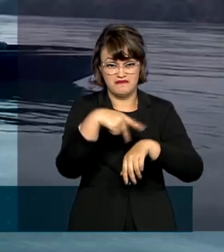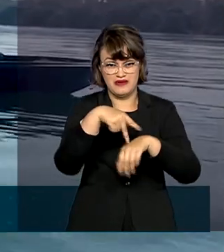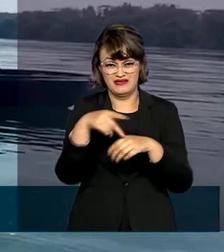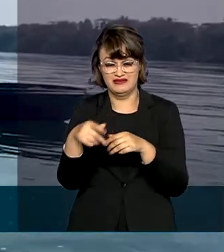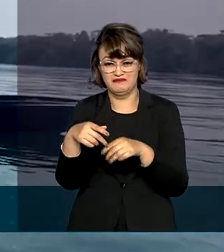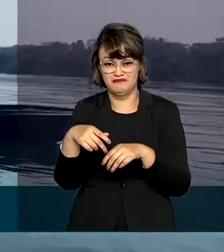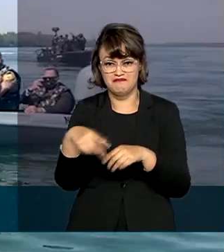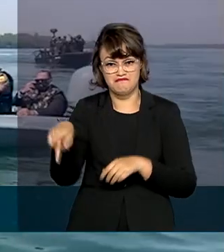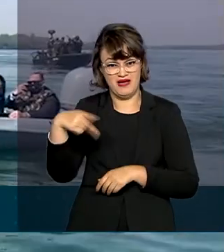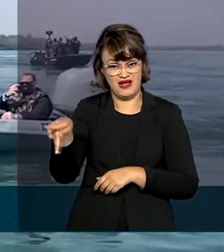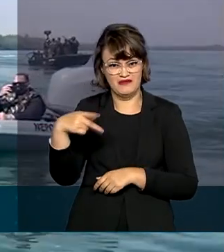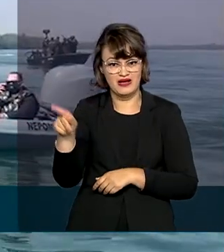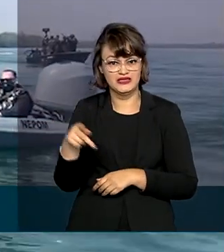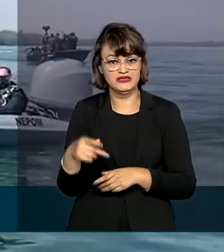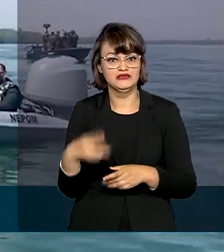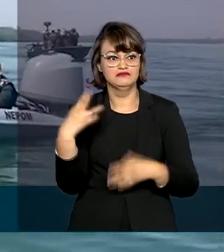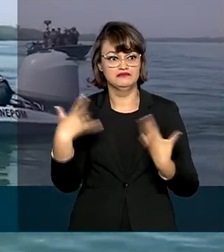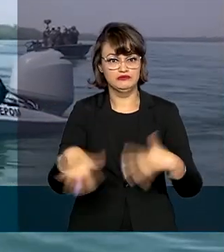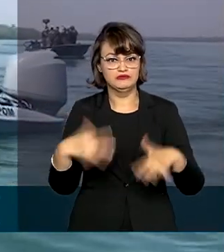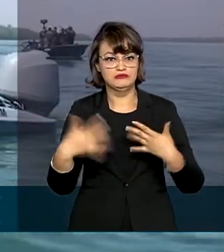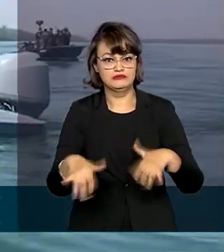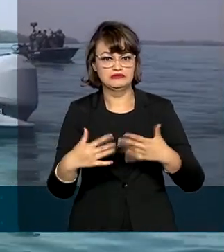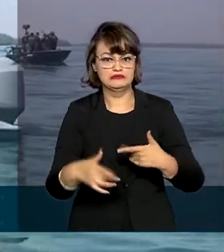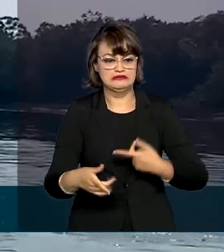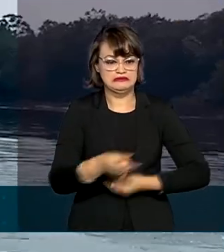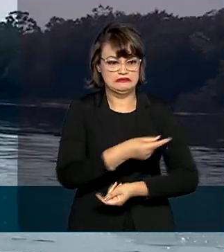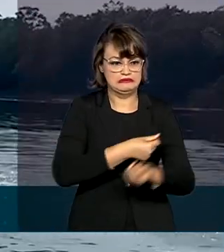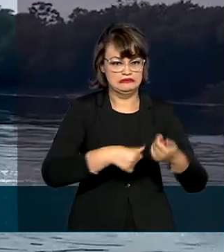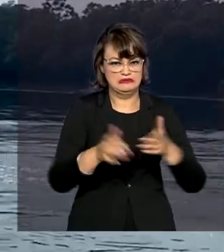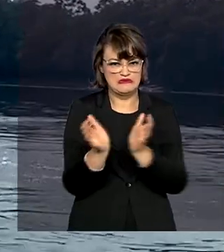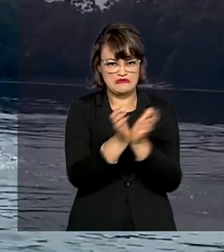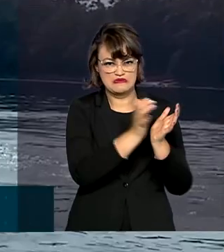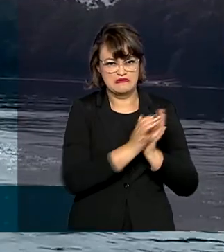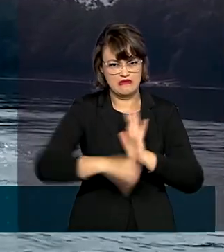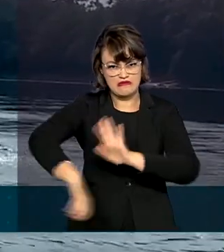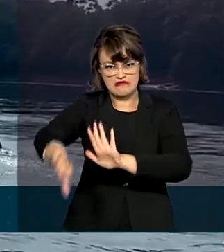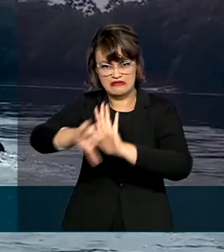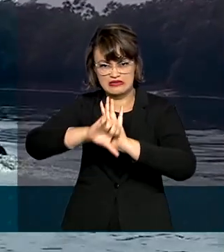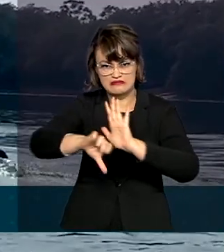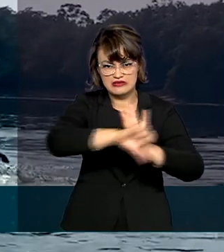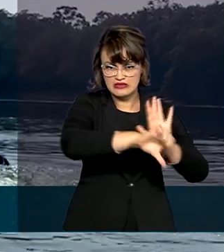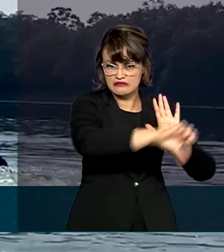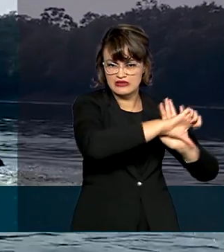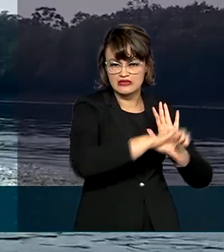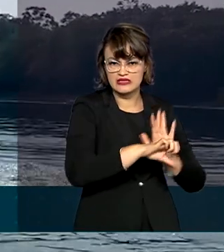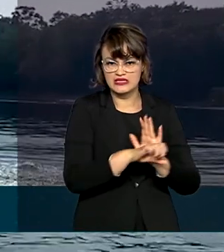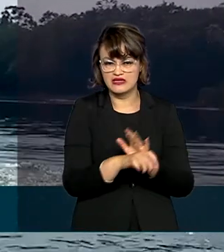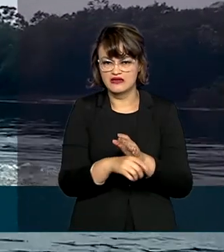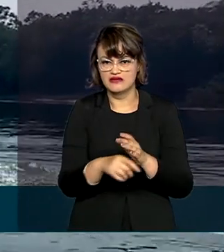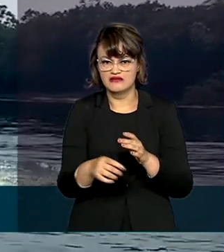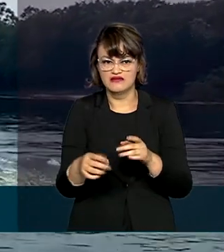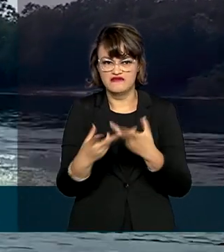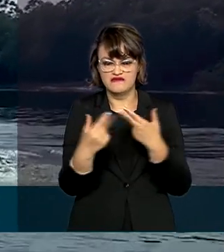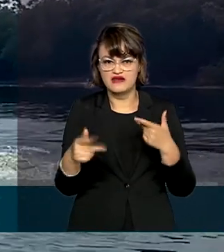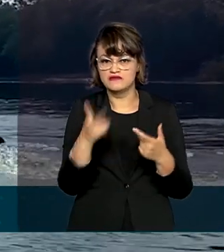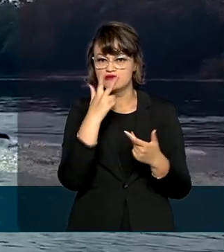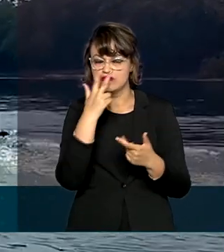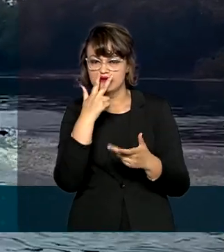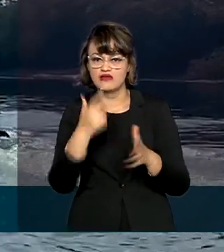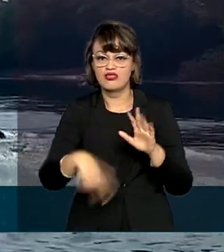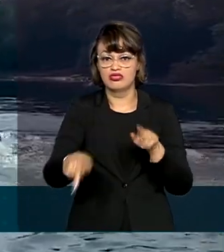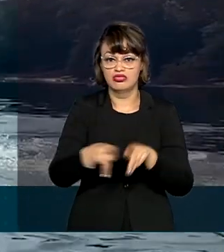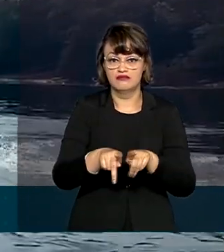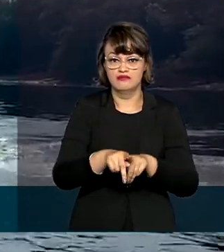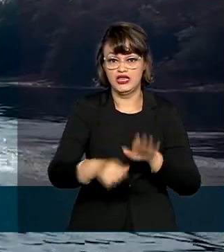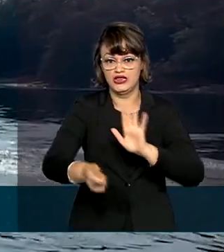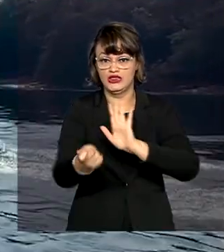a região é um local de intensa movimentação de organizações criminosas que atuam no contrabando de cigarro e no